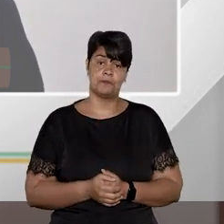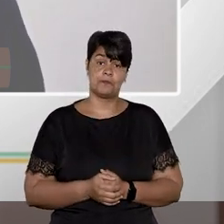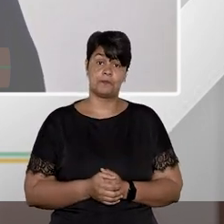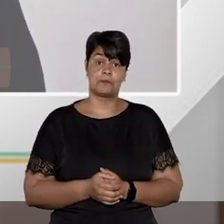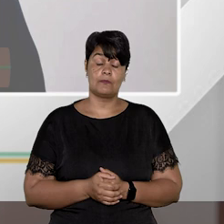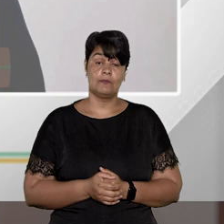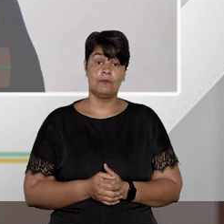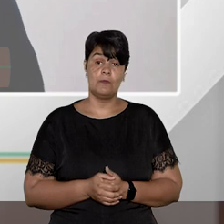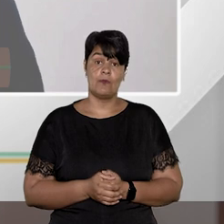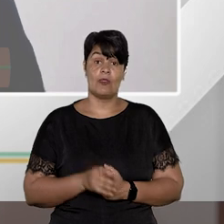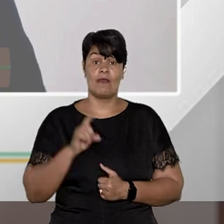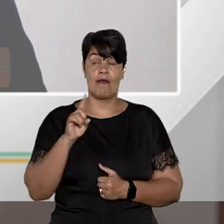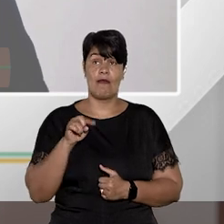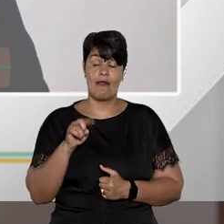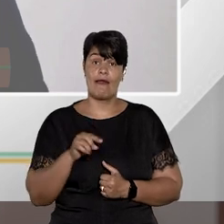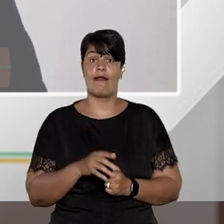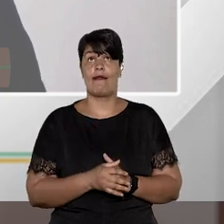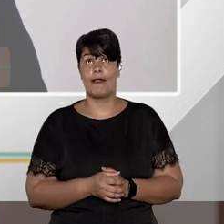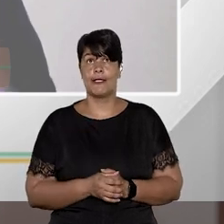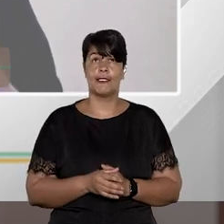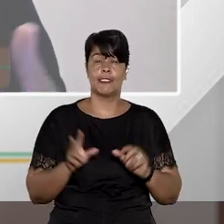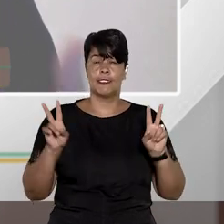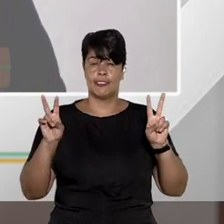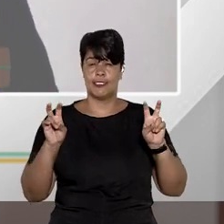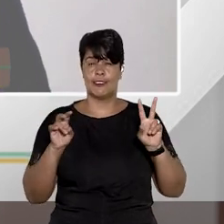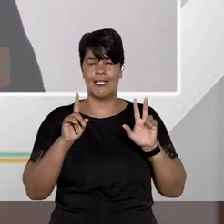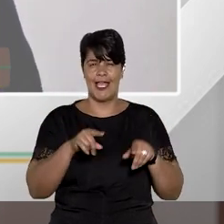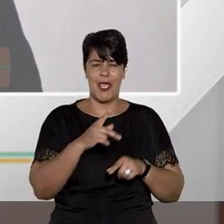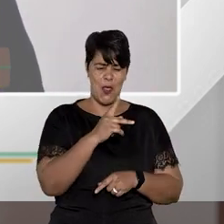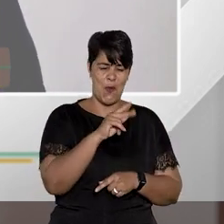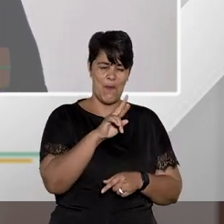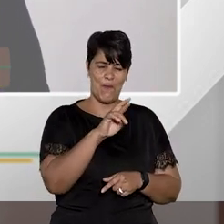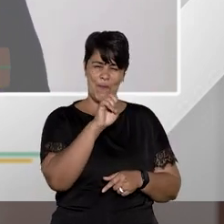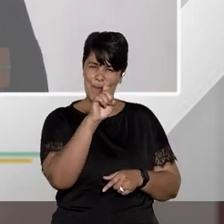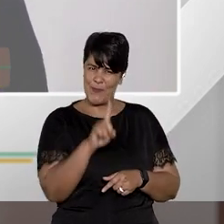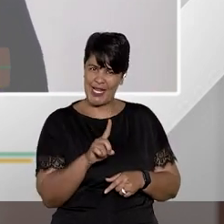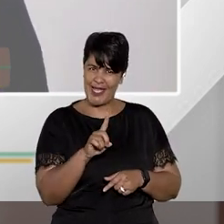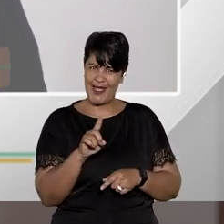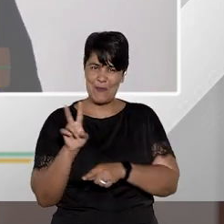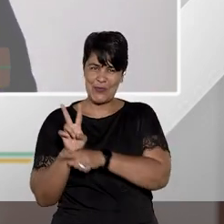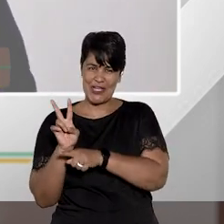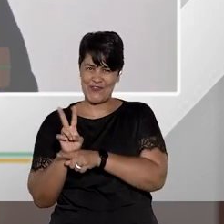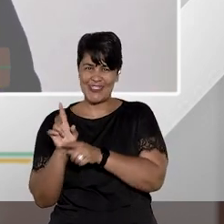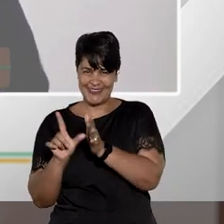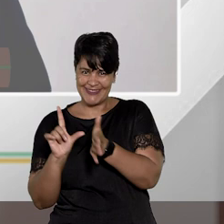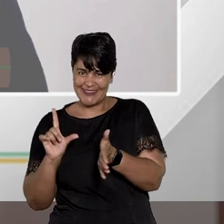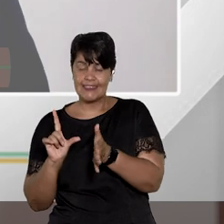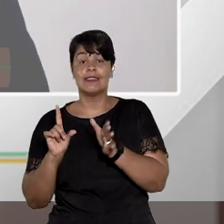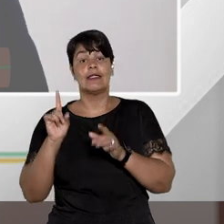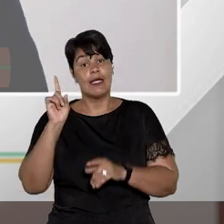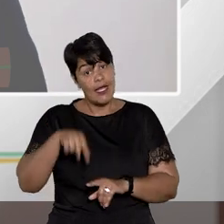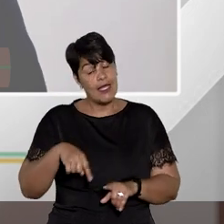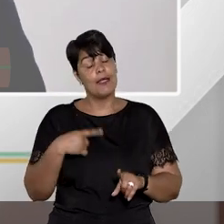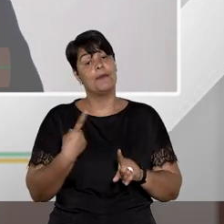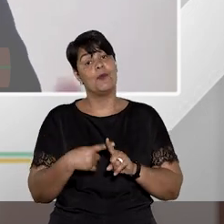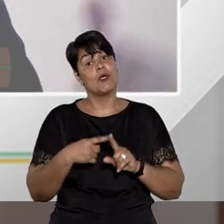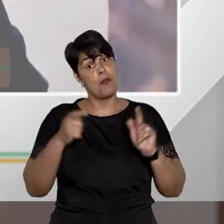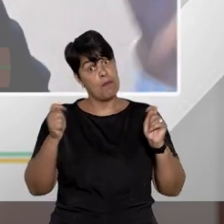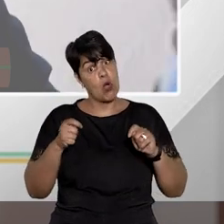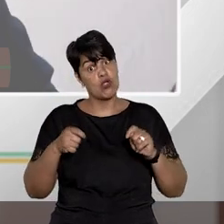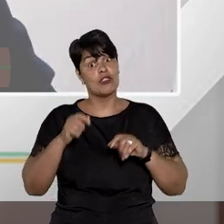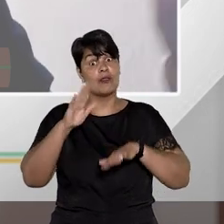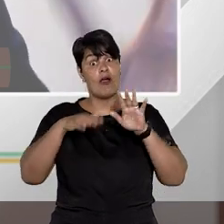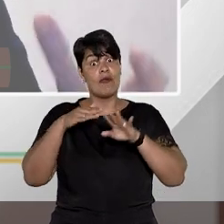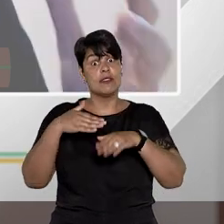corpus eu diria eu chamaria de pré-preventivo sim pré-preventivo porque há uma possibilidade de